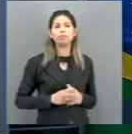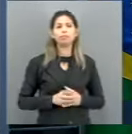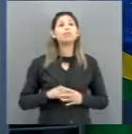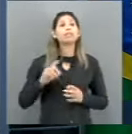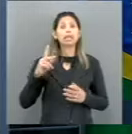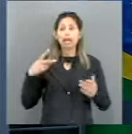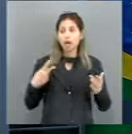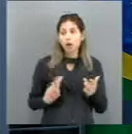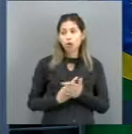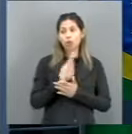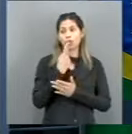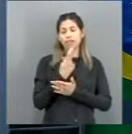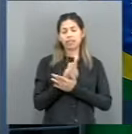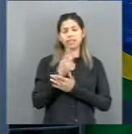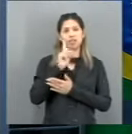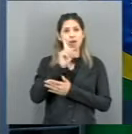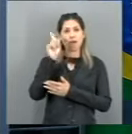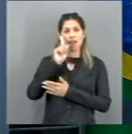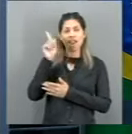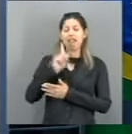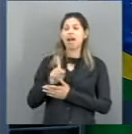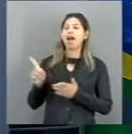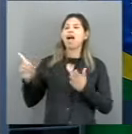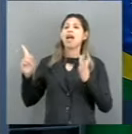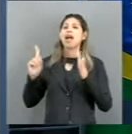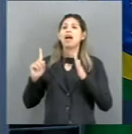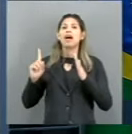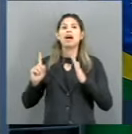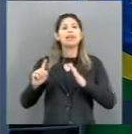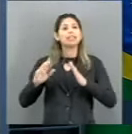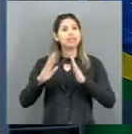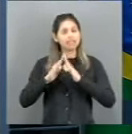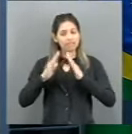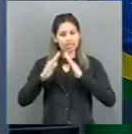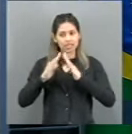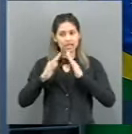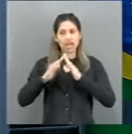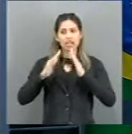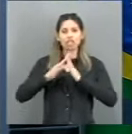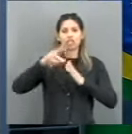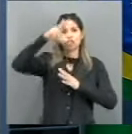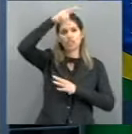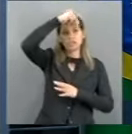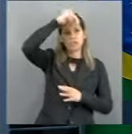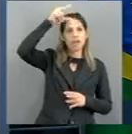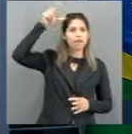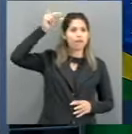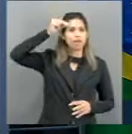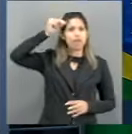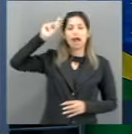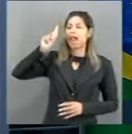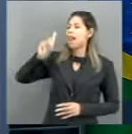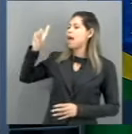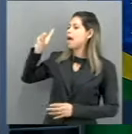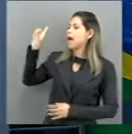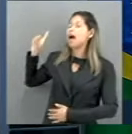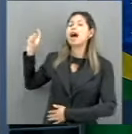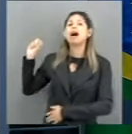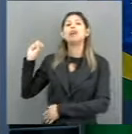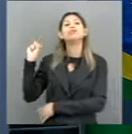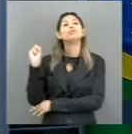de Caxias do Sul, minha cidade natal, lá na Serra Gaúcha. O evento foi organizado